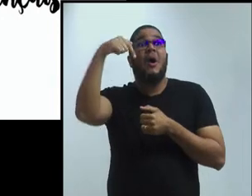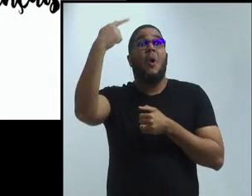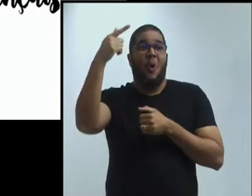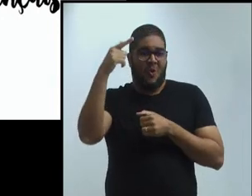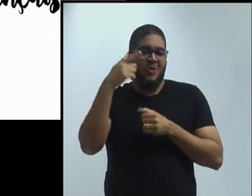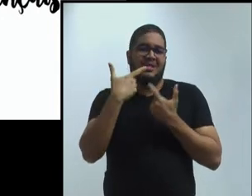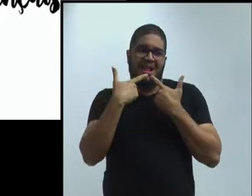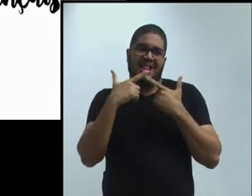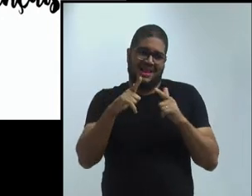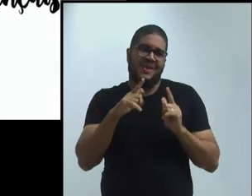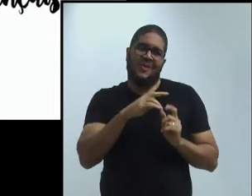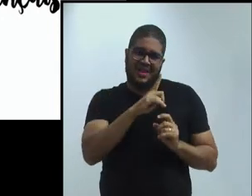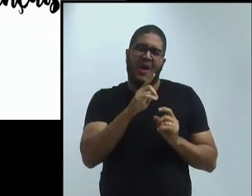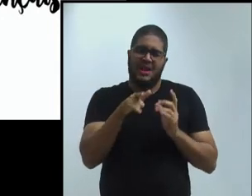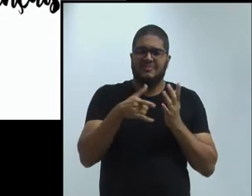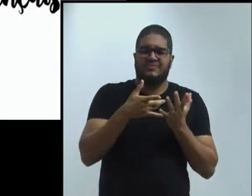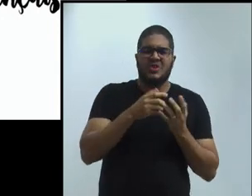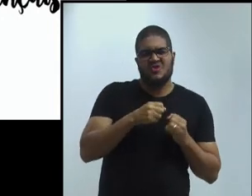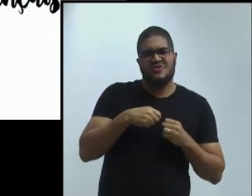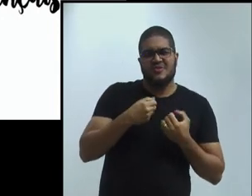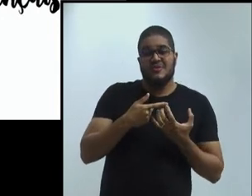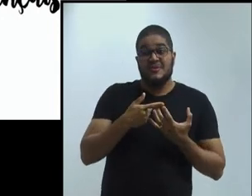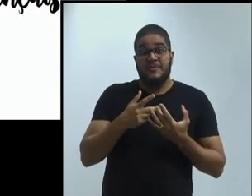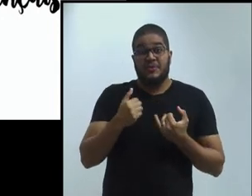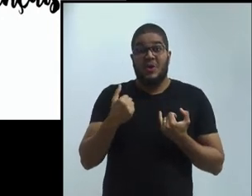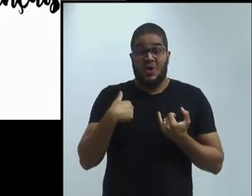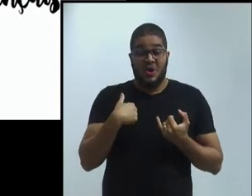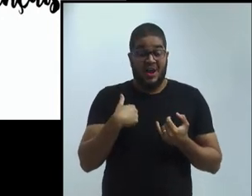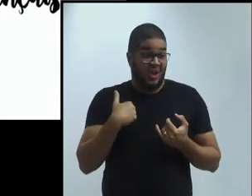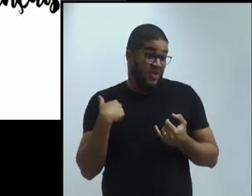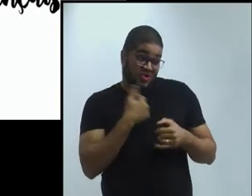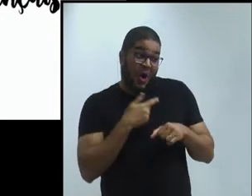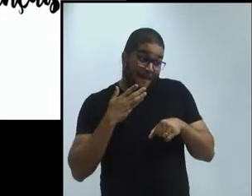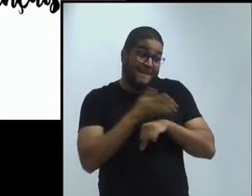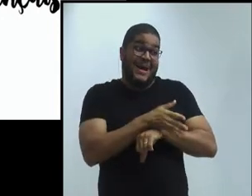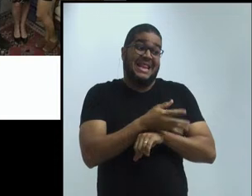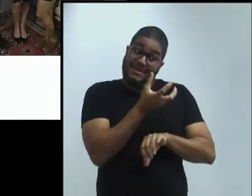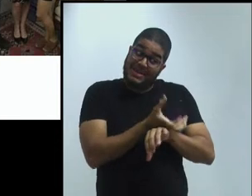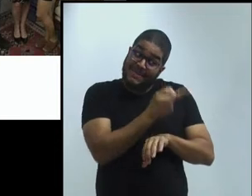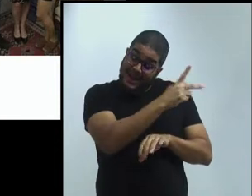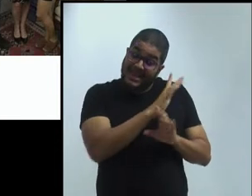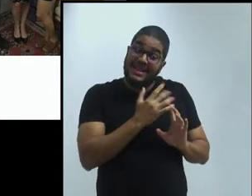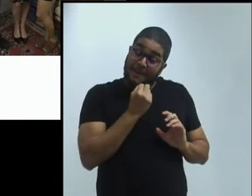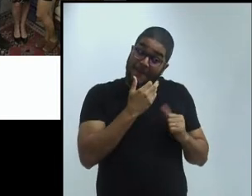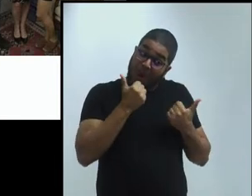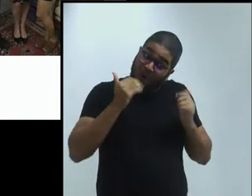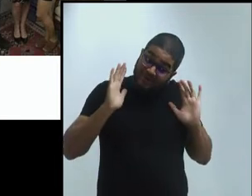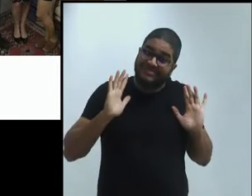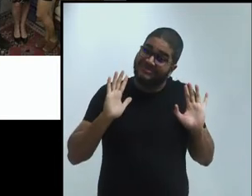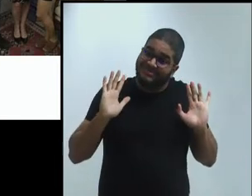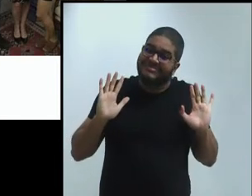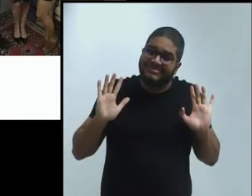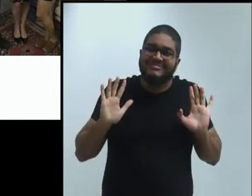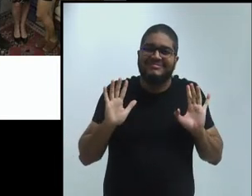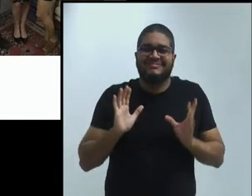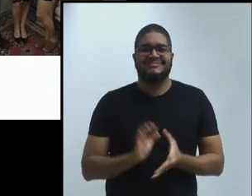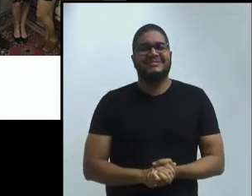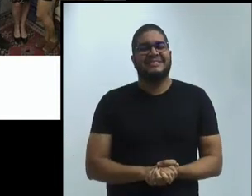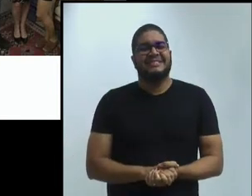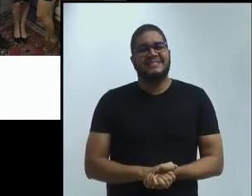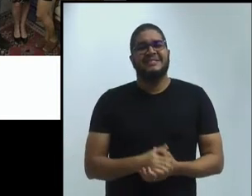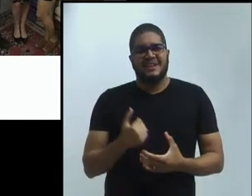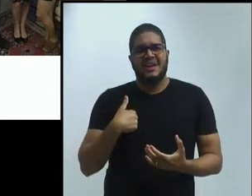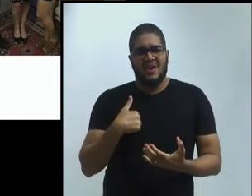enfim, nós passamos da disciplina, então, isso é um bom sinal. E aí, eu continuo com o